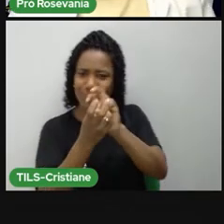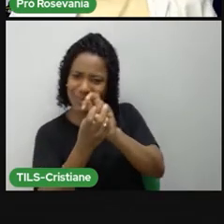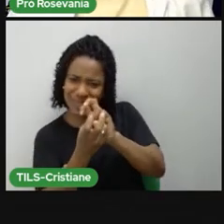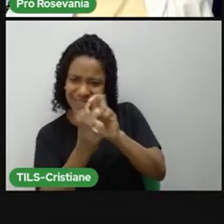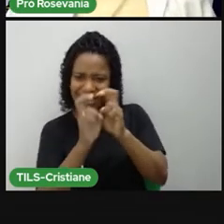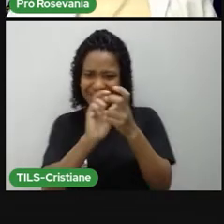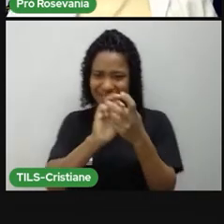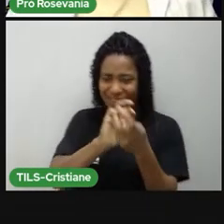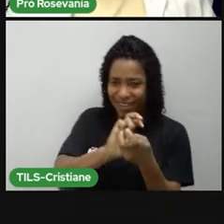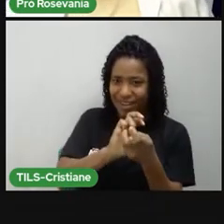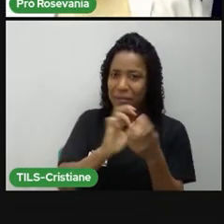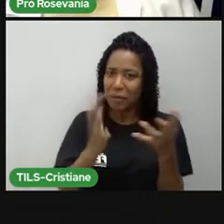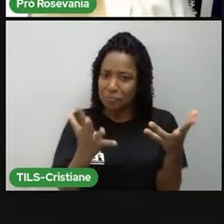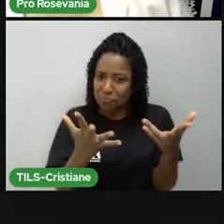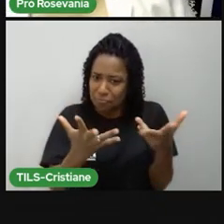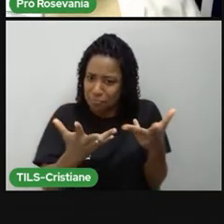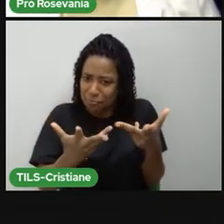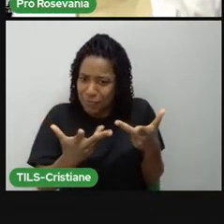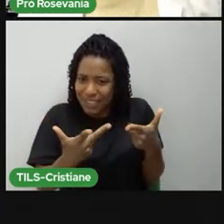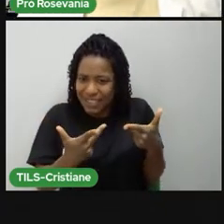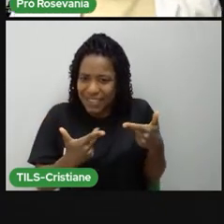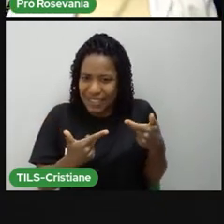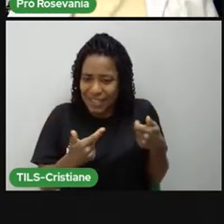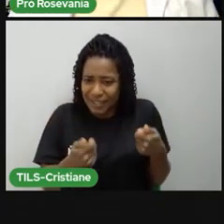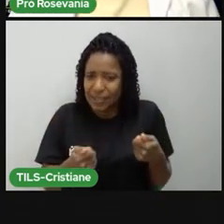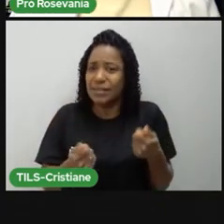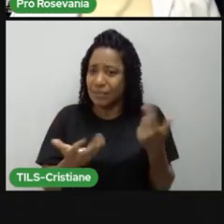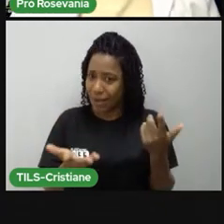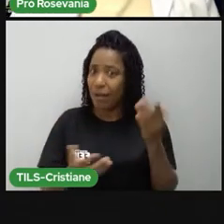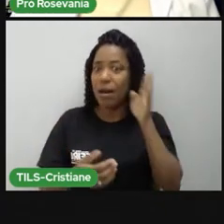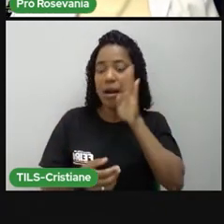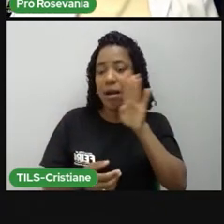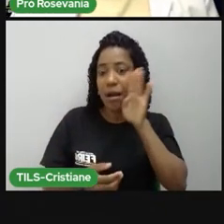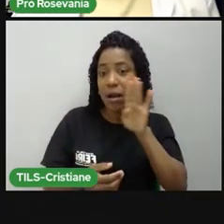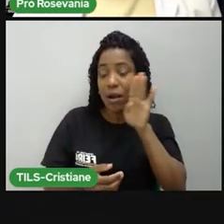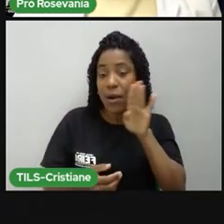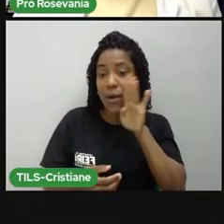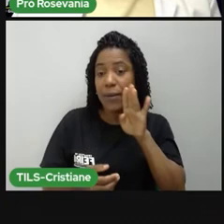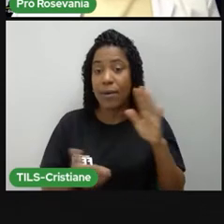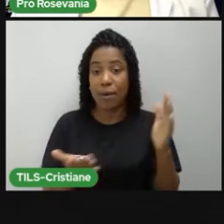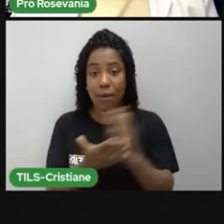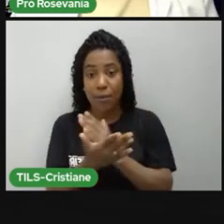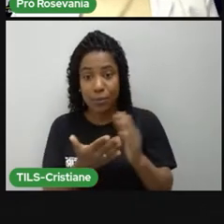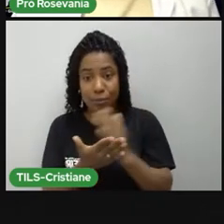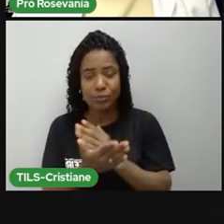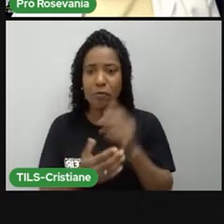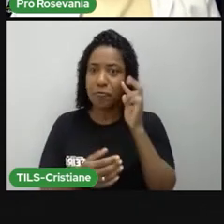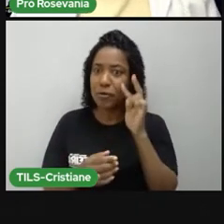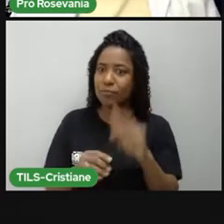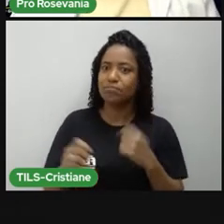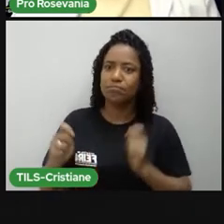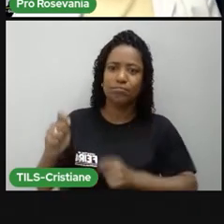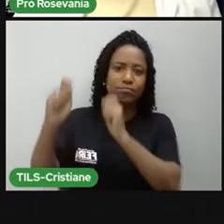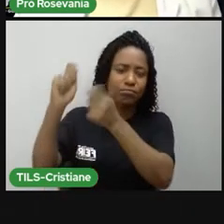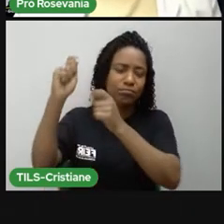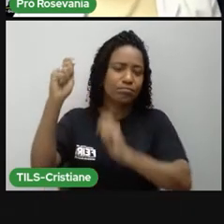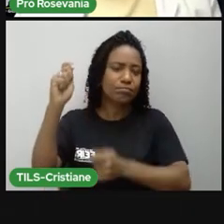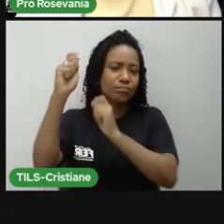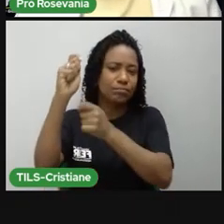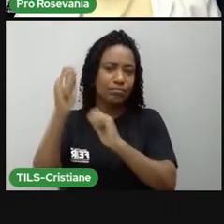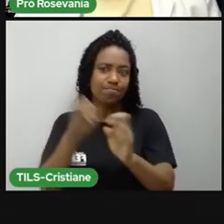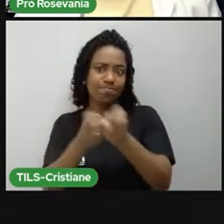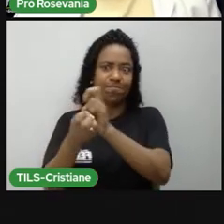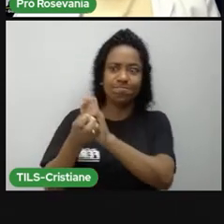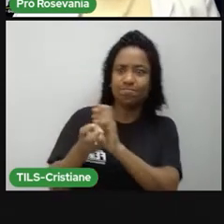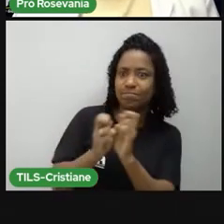uma lemolejo. É muito legal, quem já teve oportunidade, né, de participar de uma roda de capoeira, percebe a energia